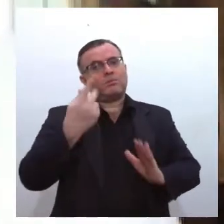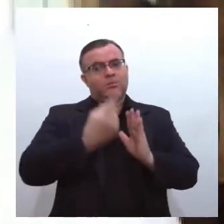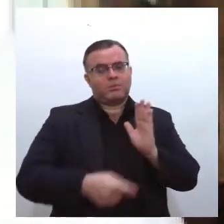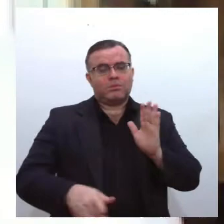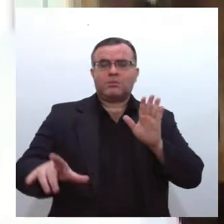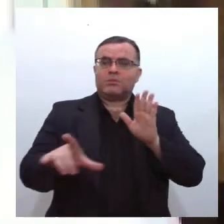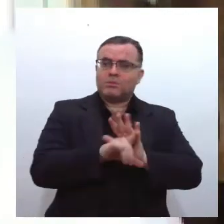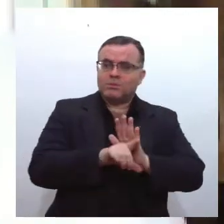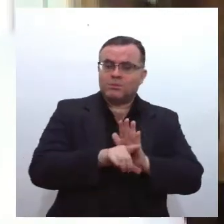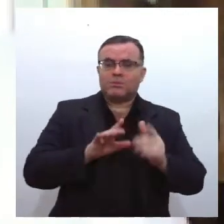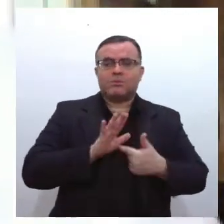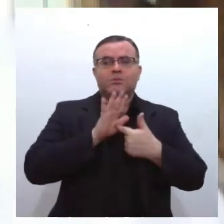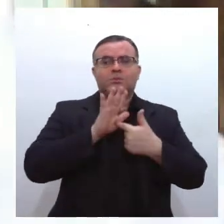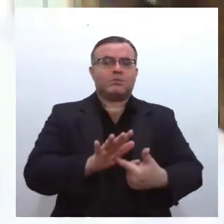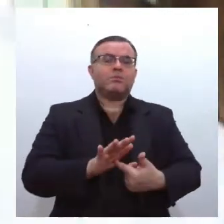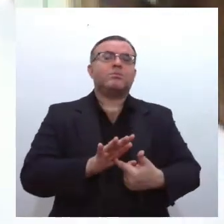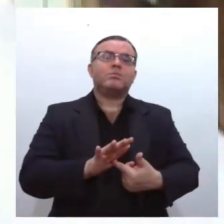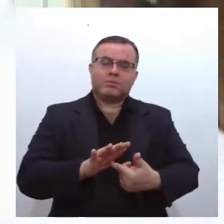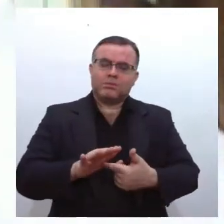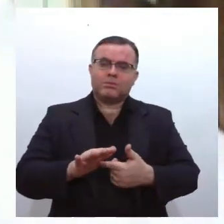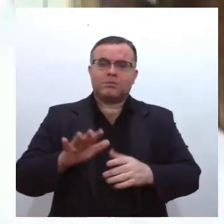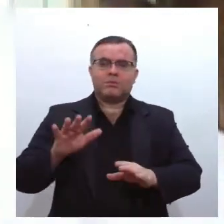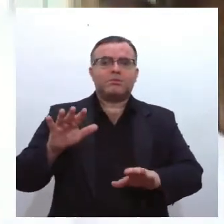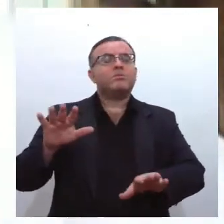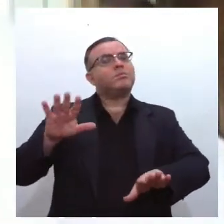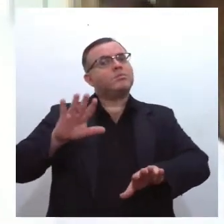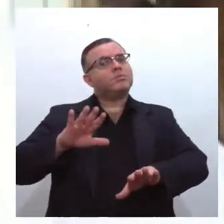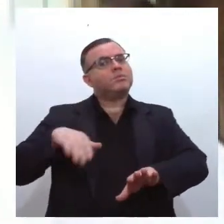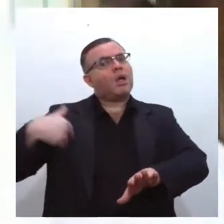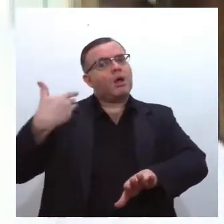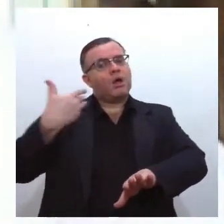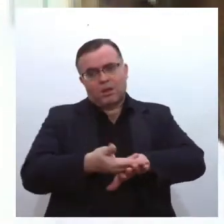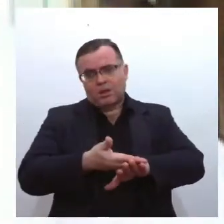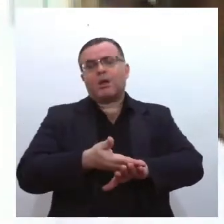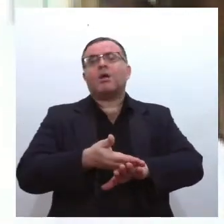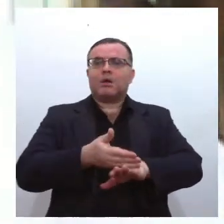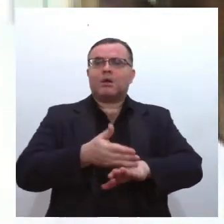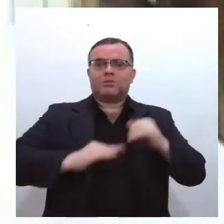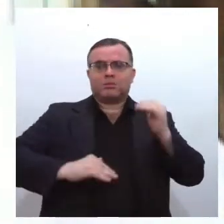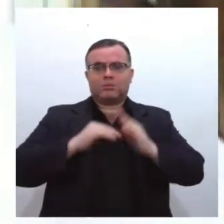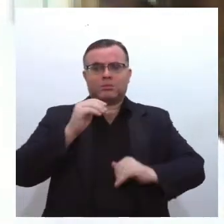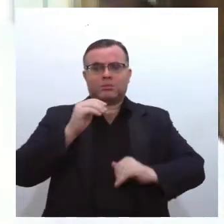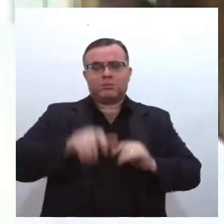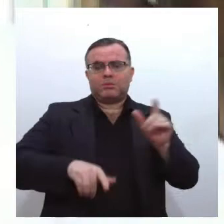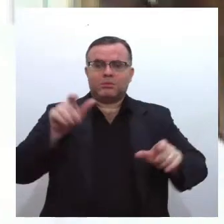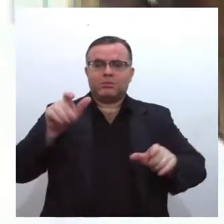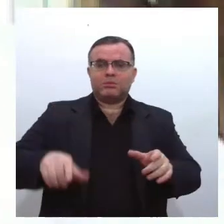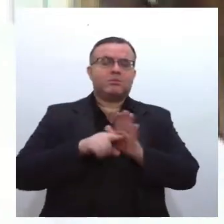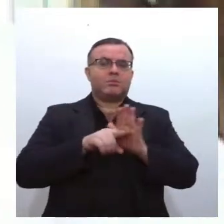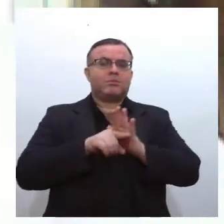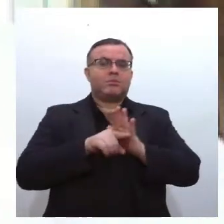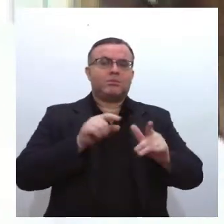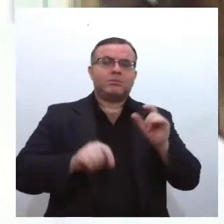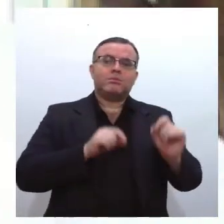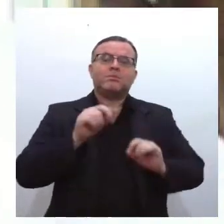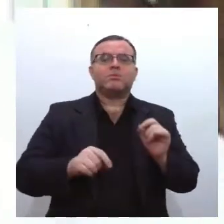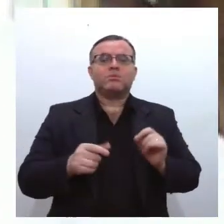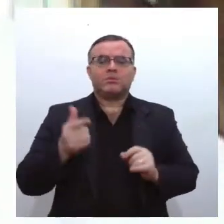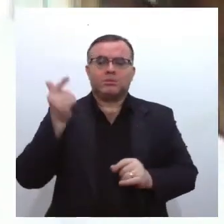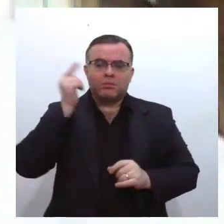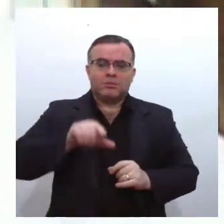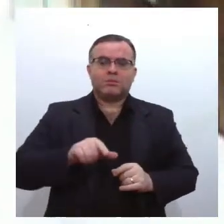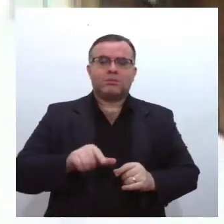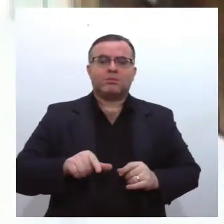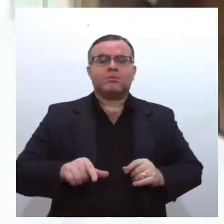lei que trata da carreira dos peritos. Presidente, é importante lembrar que os peritos recebem o menor